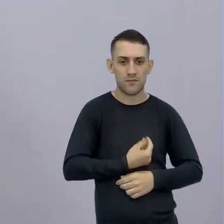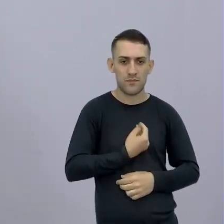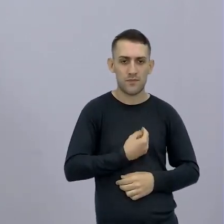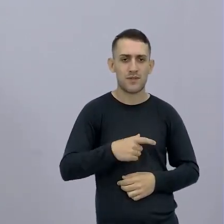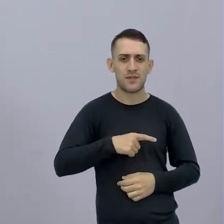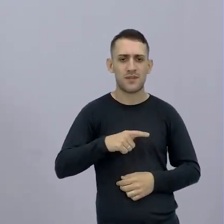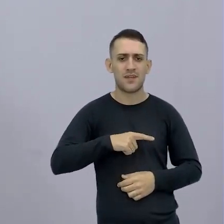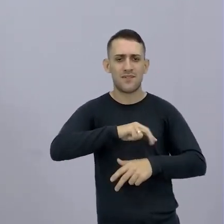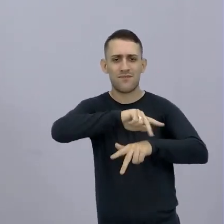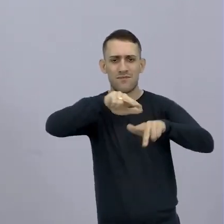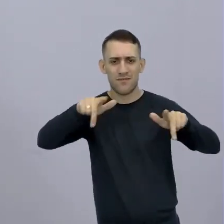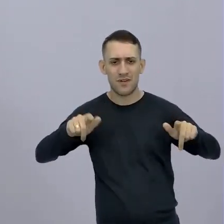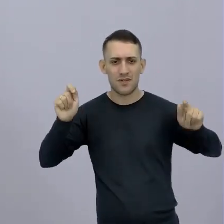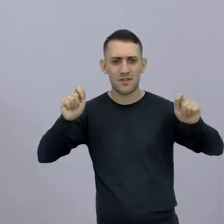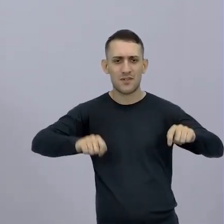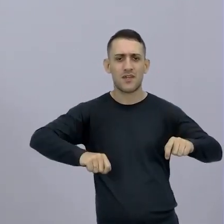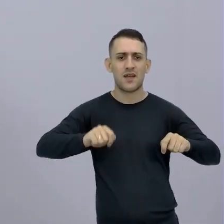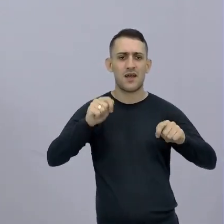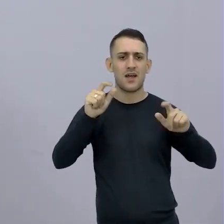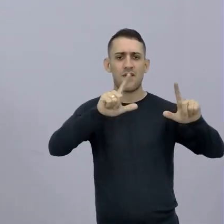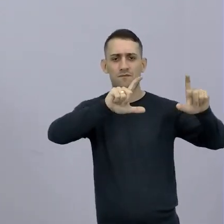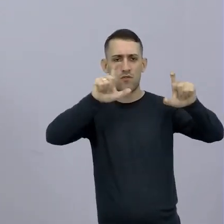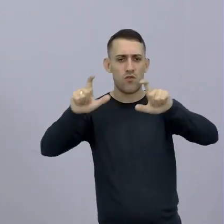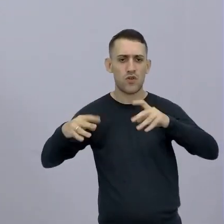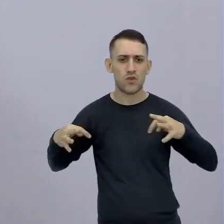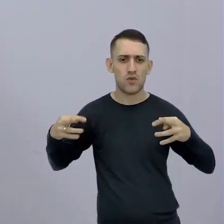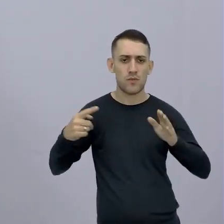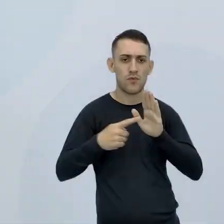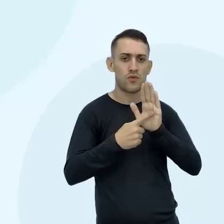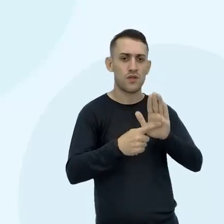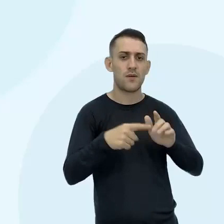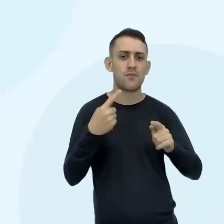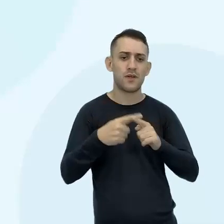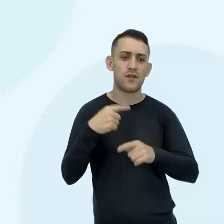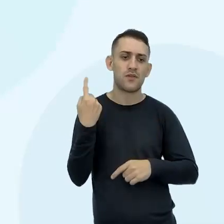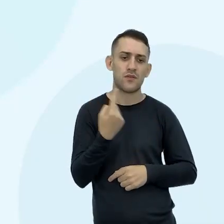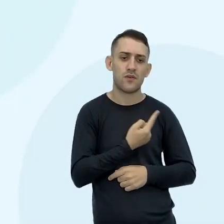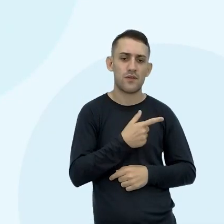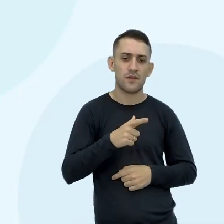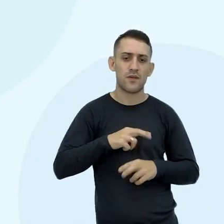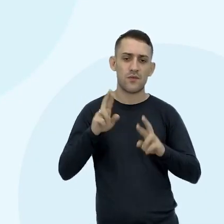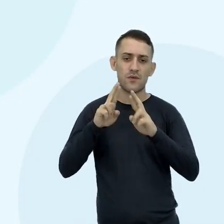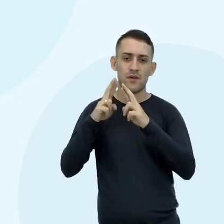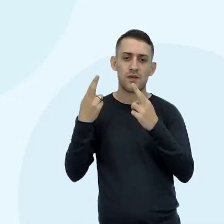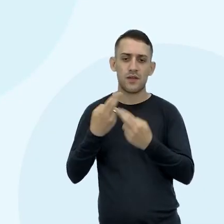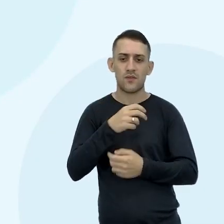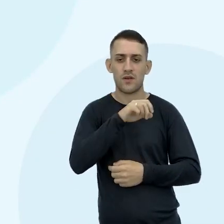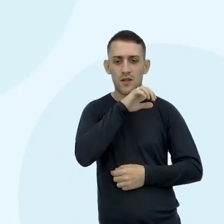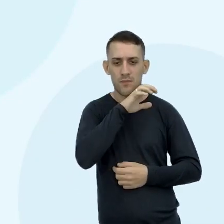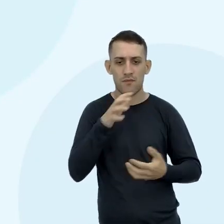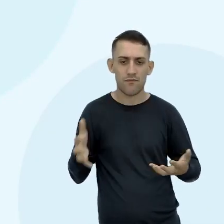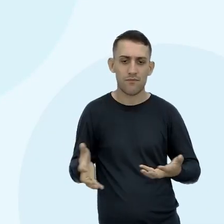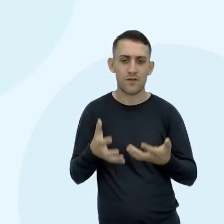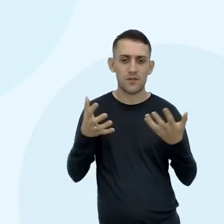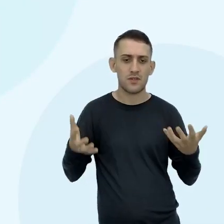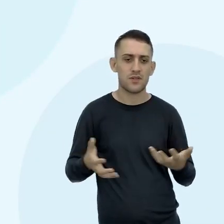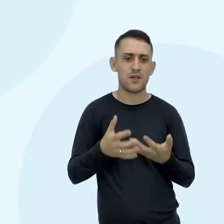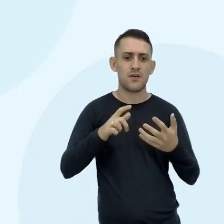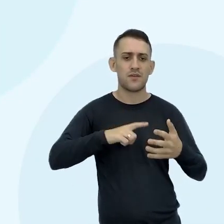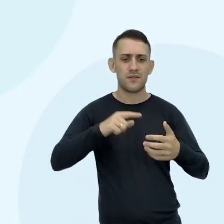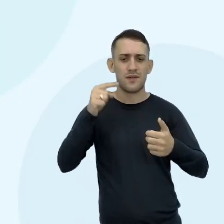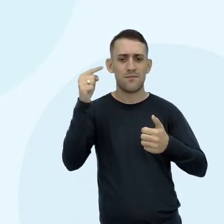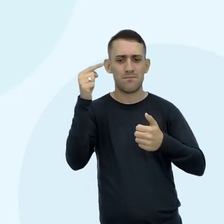reinos Então aí pode Por todas as imagens Diva Para eles verem Que a gente tem aí os reinos Então tem animal Vegetal Os fungos Os